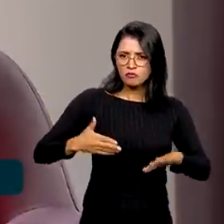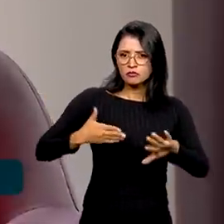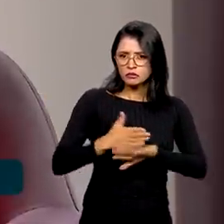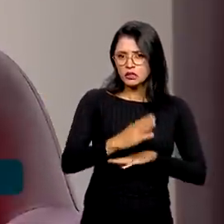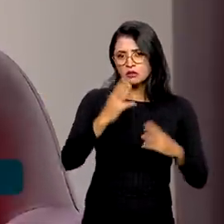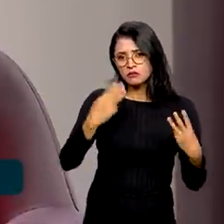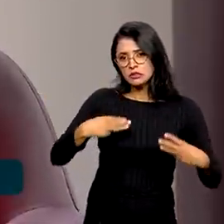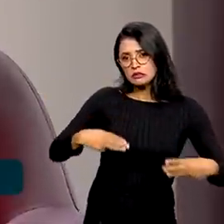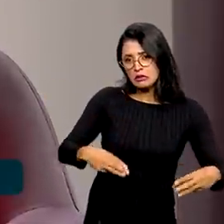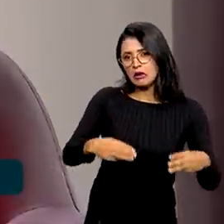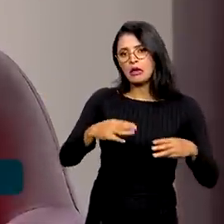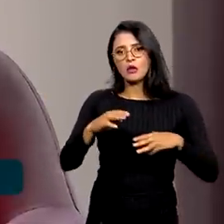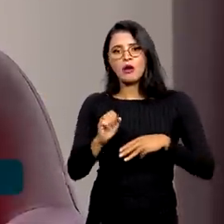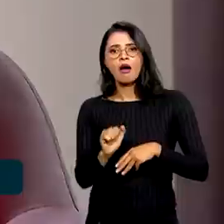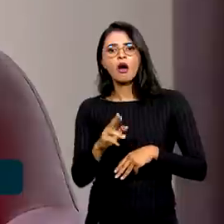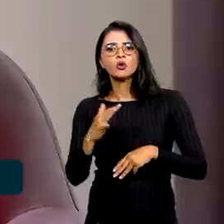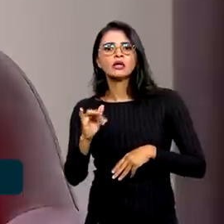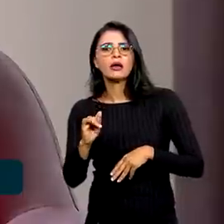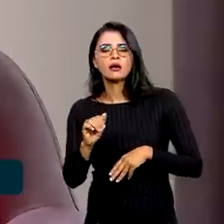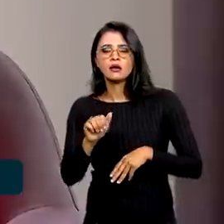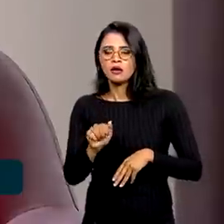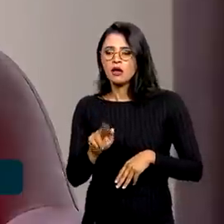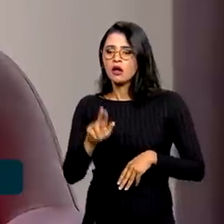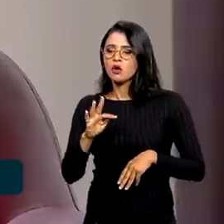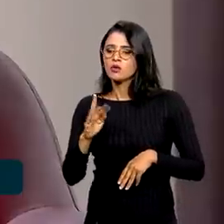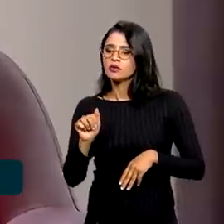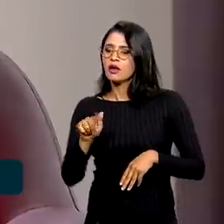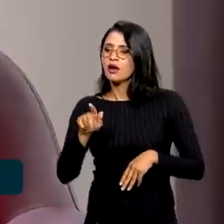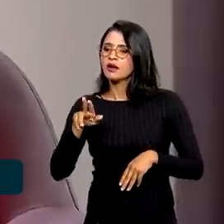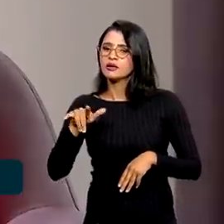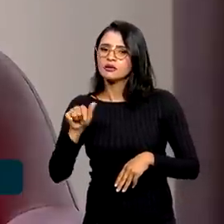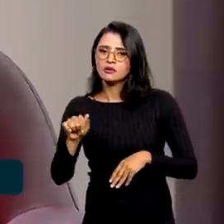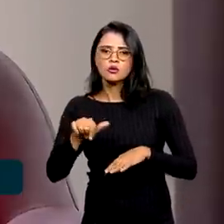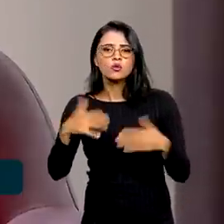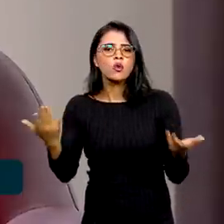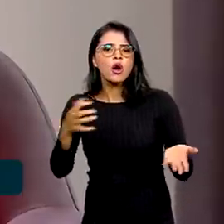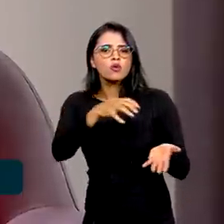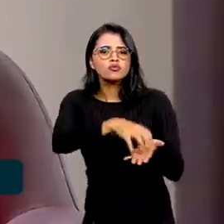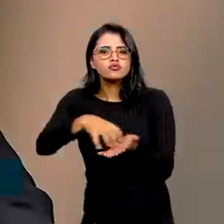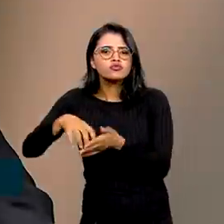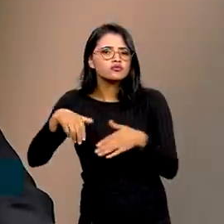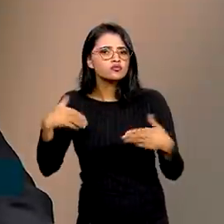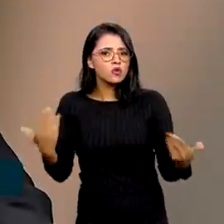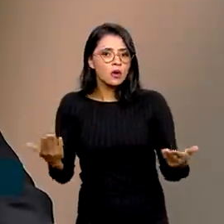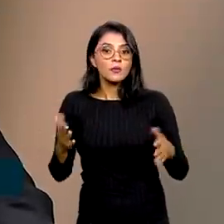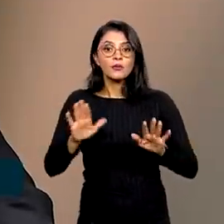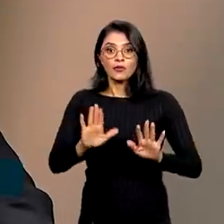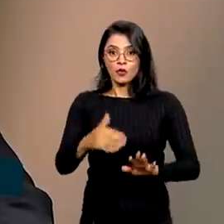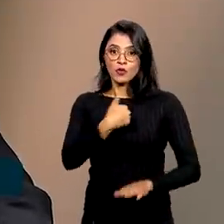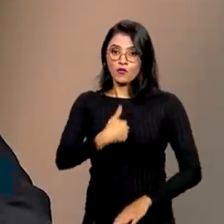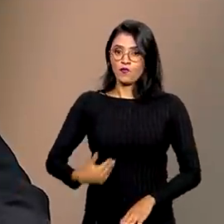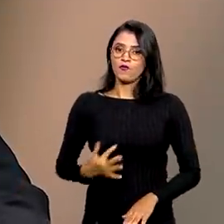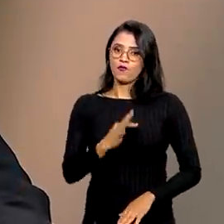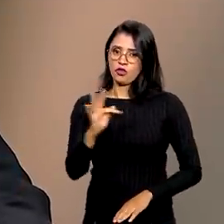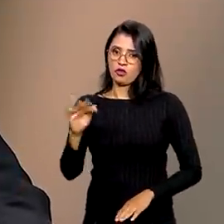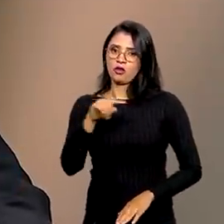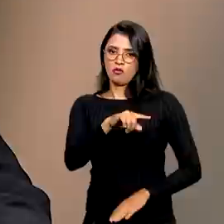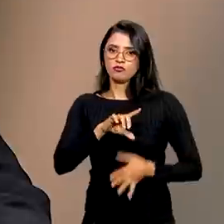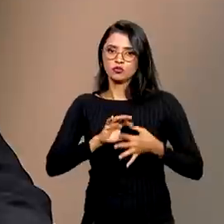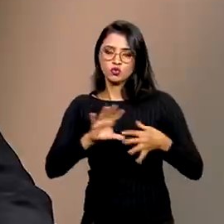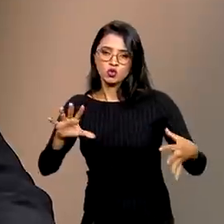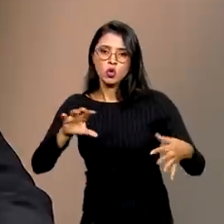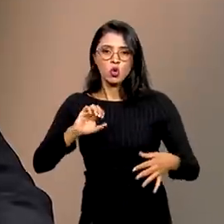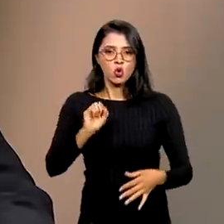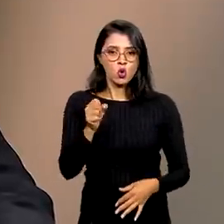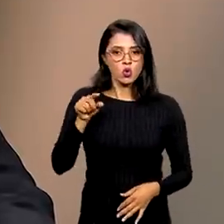ministérios, autarquias? Quais órgãos? O que está inserido aí nesse rol? Então, o governo federal autorizou cerca